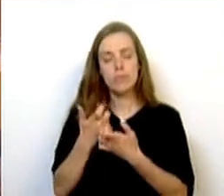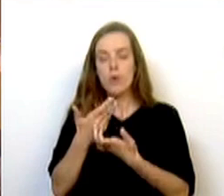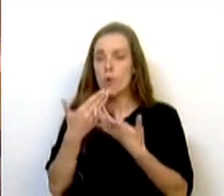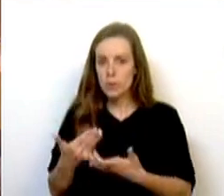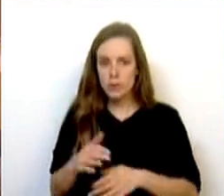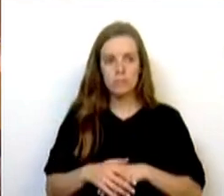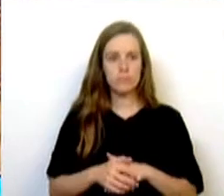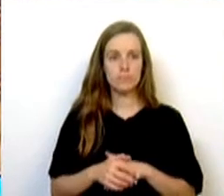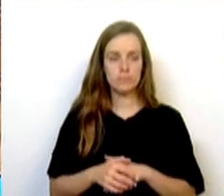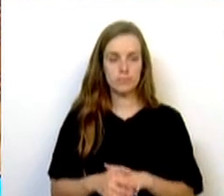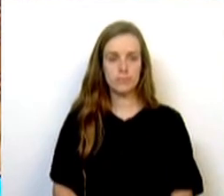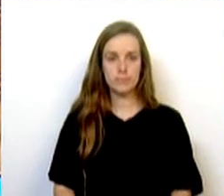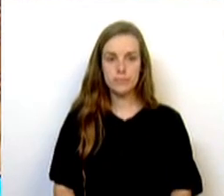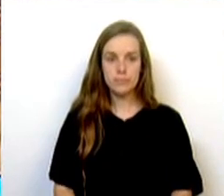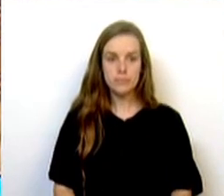melhorados. Obrigada.